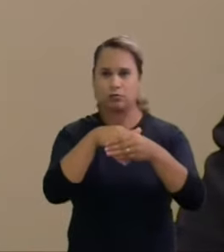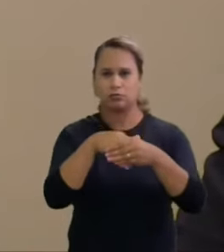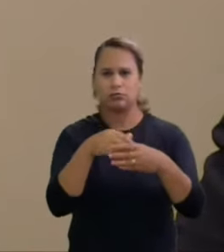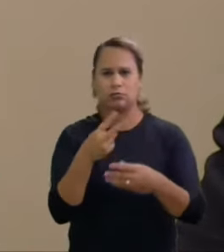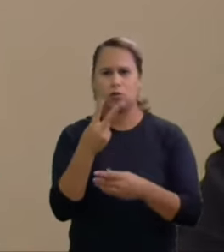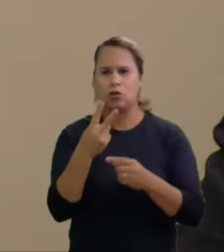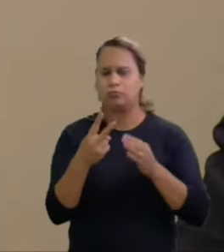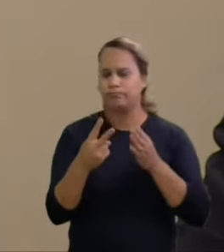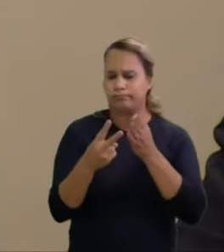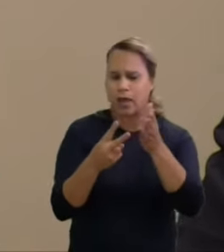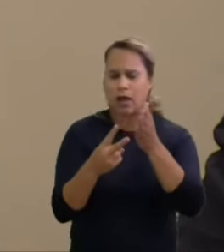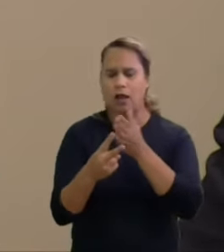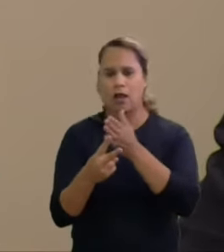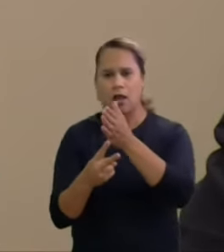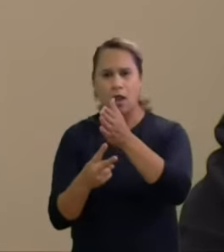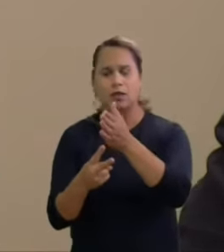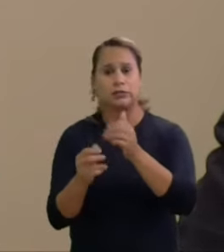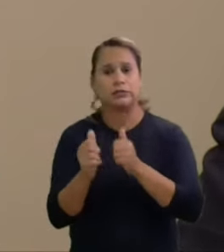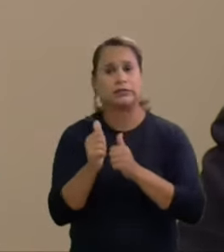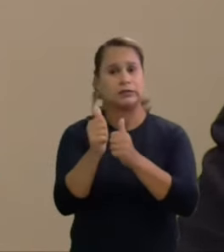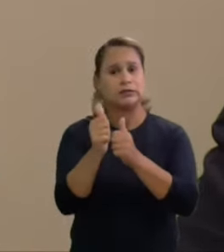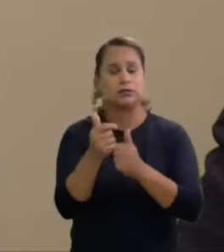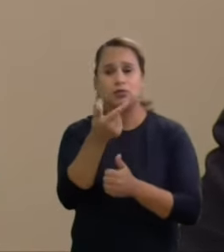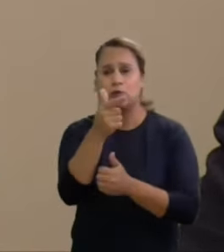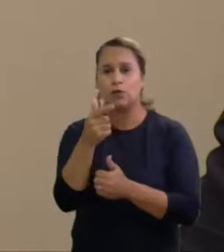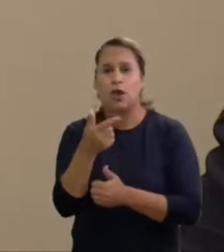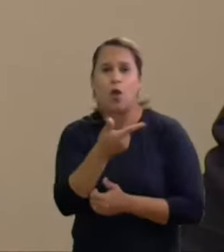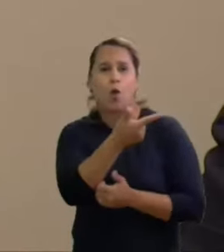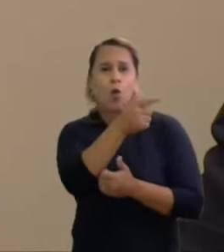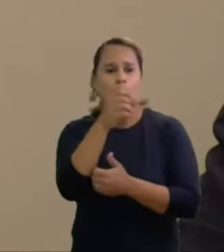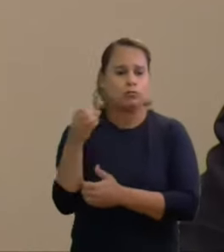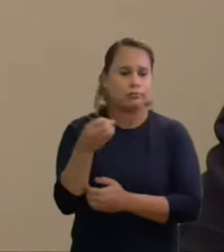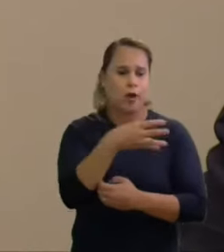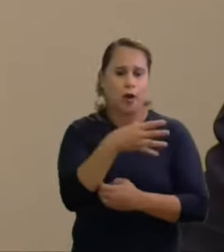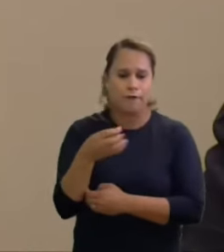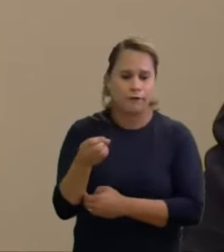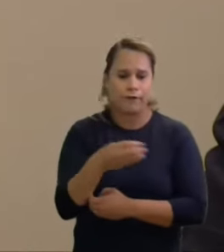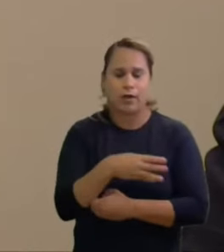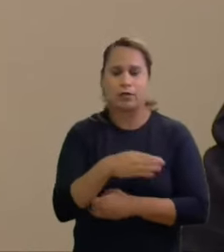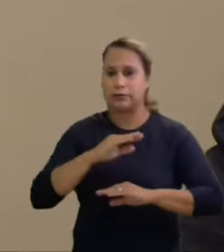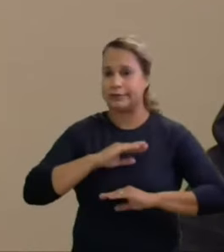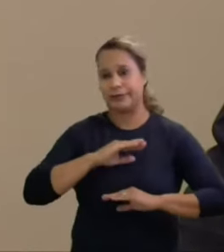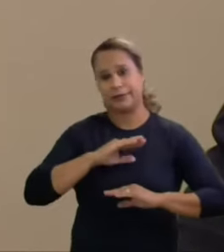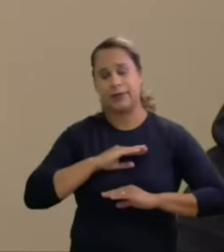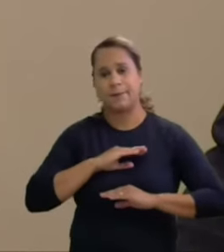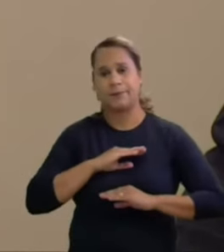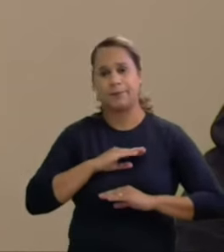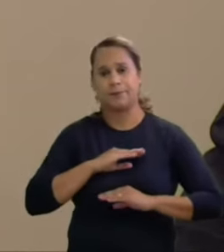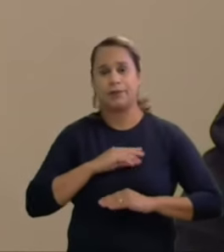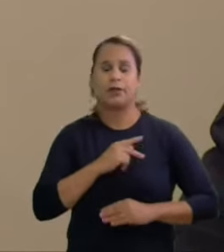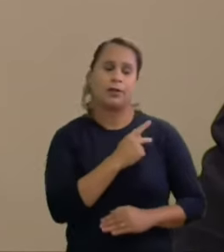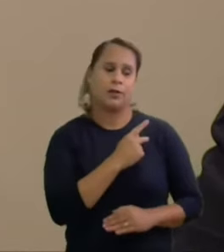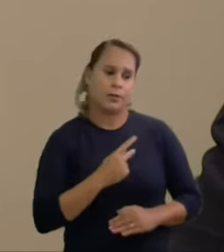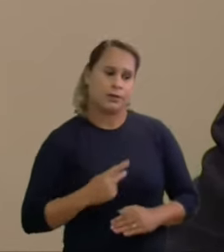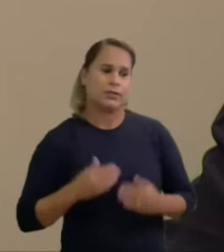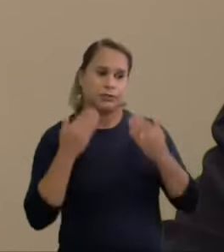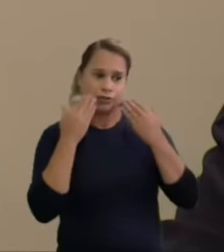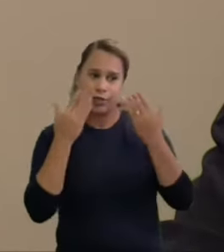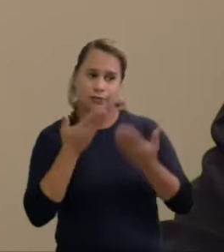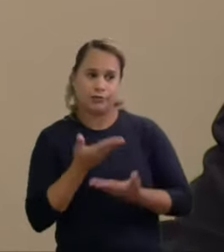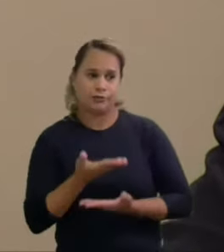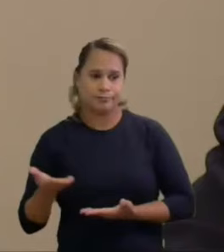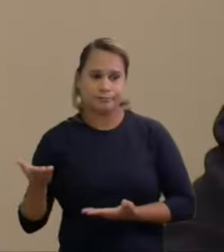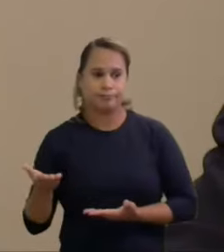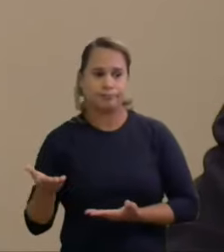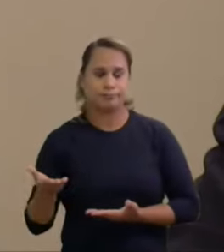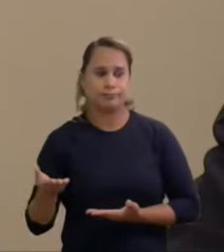caminhos a serem seguidos não tem uma outra inovação possível nessa situação então senhor presidente diante disso se vossa excelência